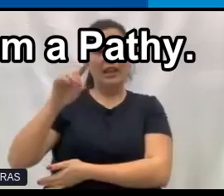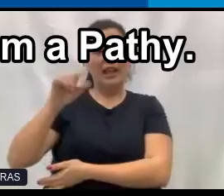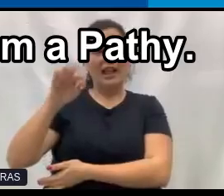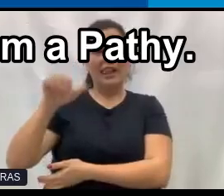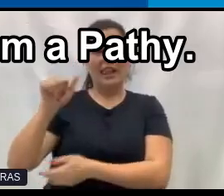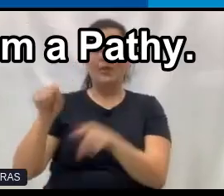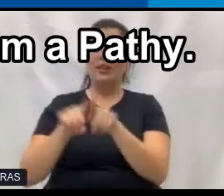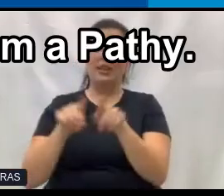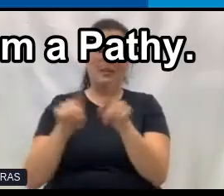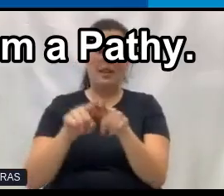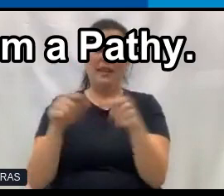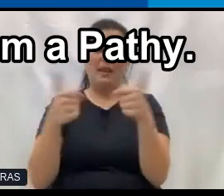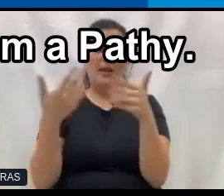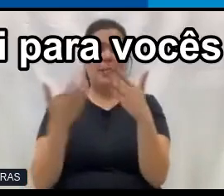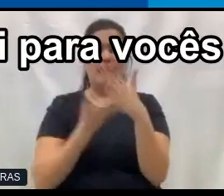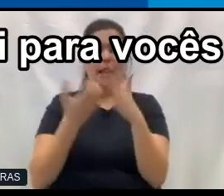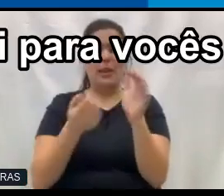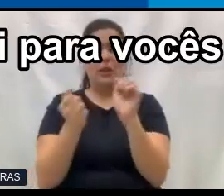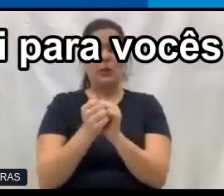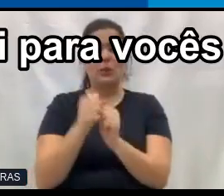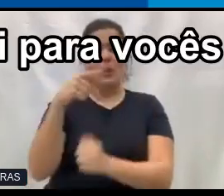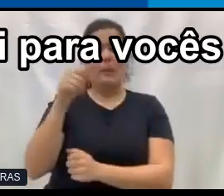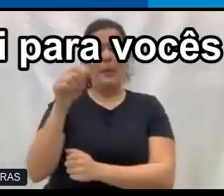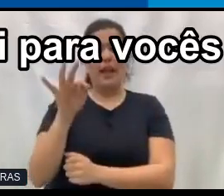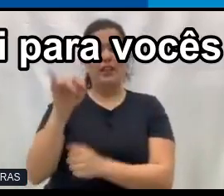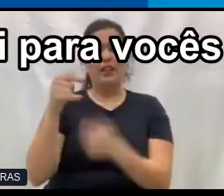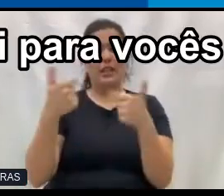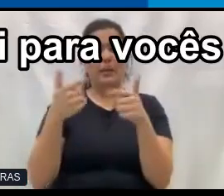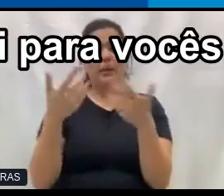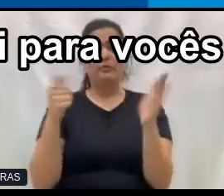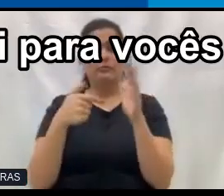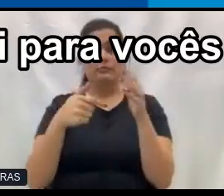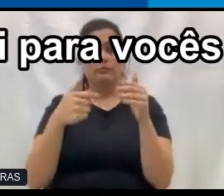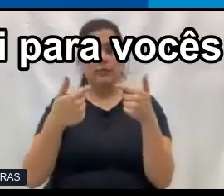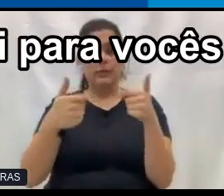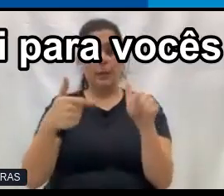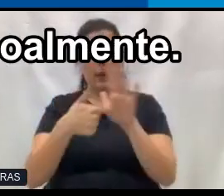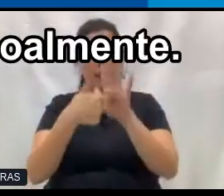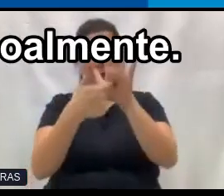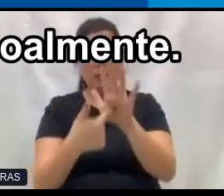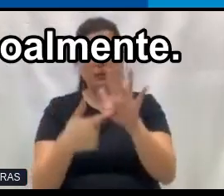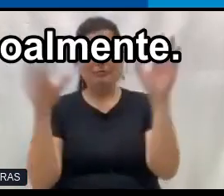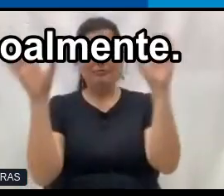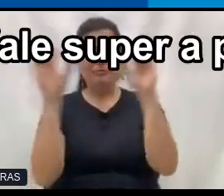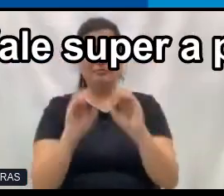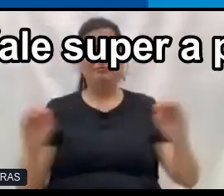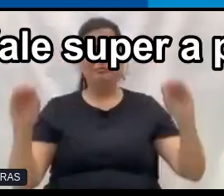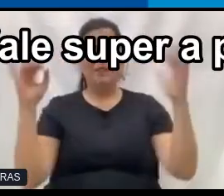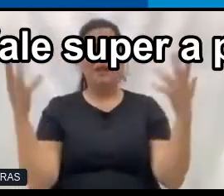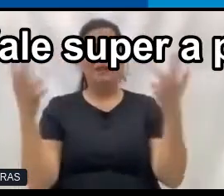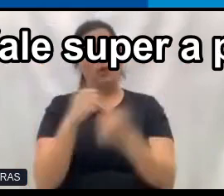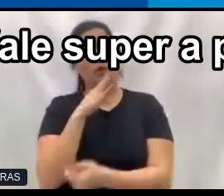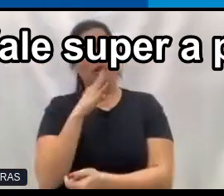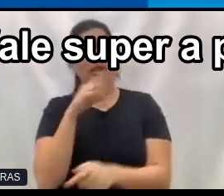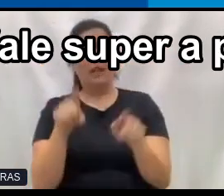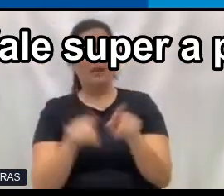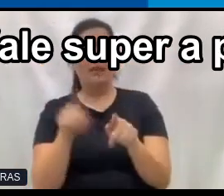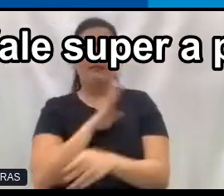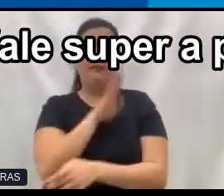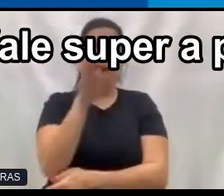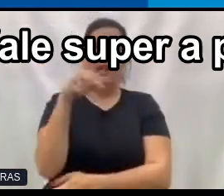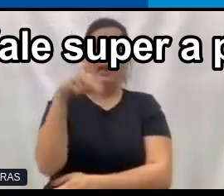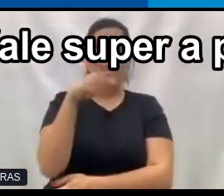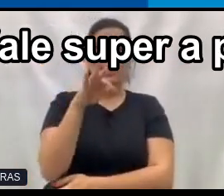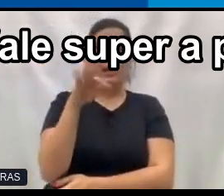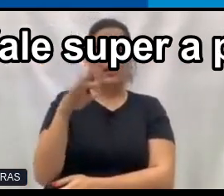O trabalho junto com a Pathy, esse trabalho que ela trouxe aqui para vocês, ele é espetacular, já conheci pessoalmente, vai na NTT conhecer,